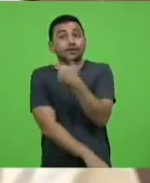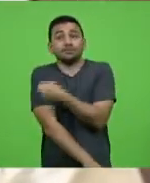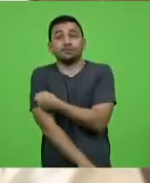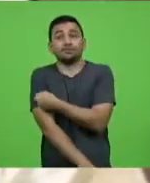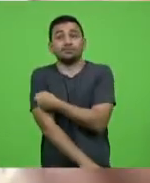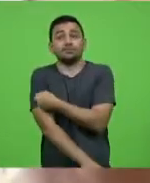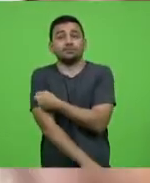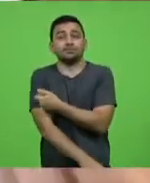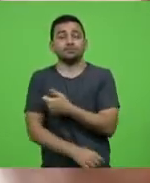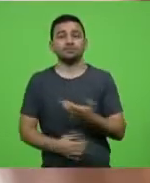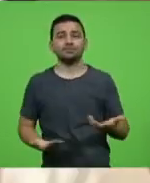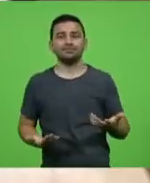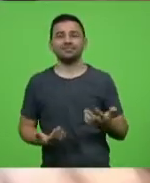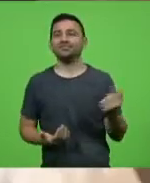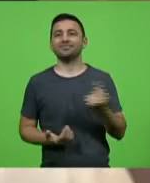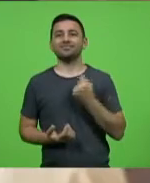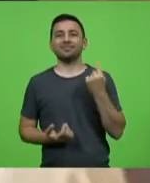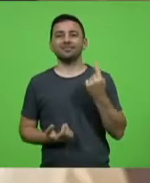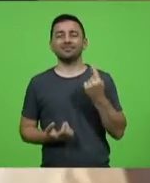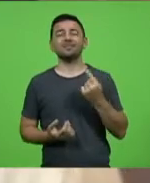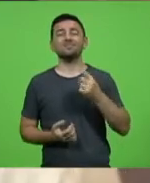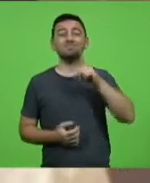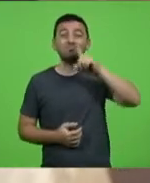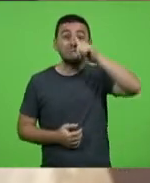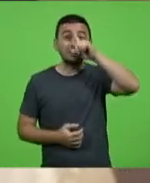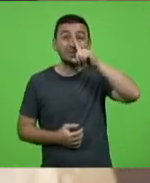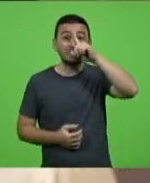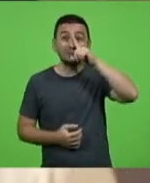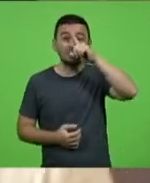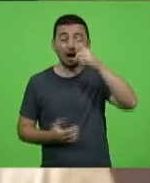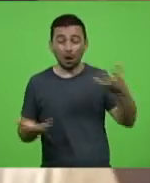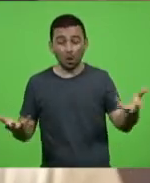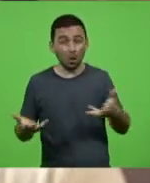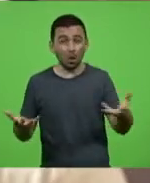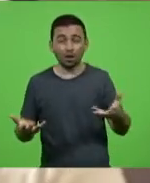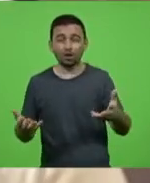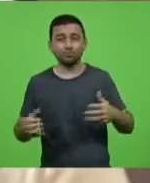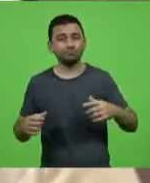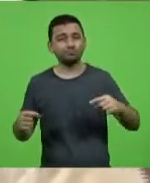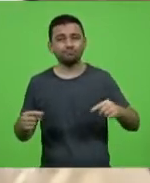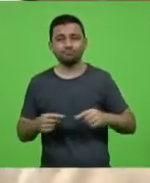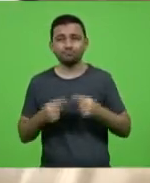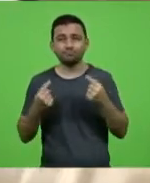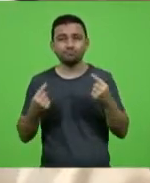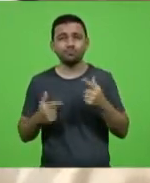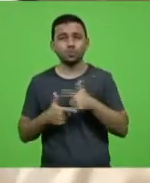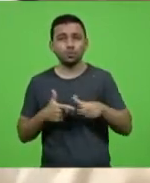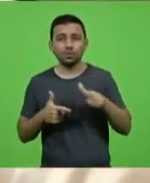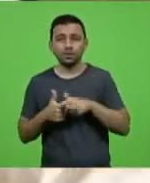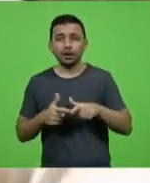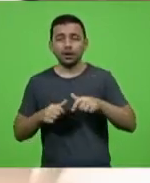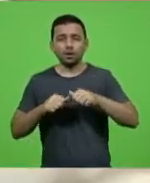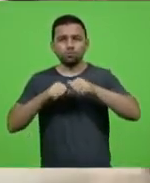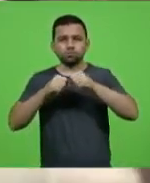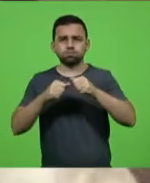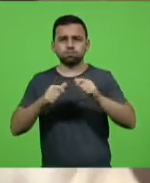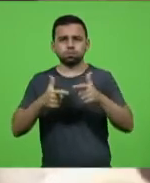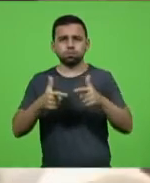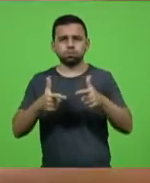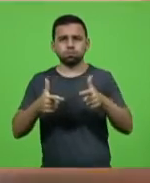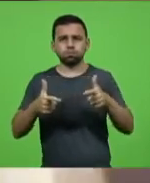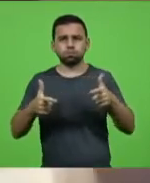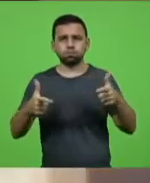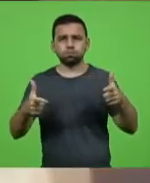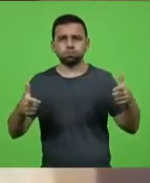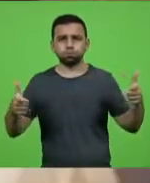E nós estamos correndo um risco nesse colapso de que com o crescimento desordenado,